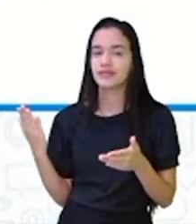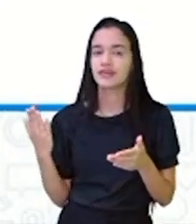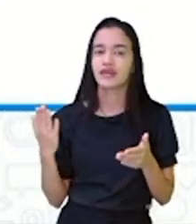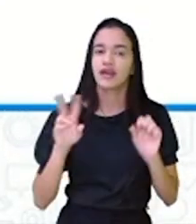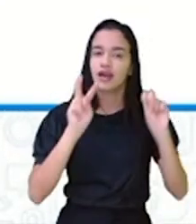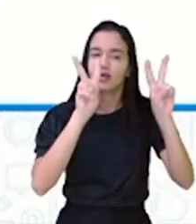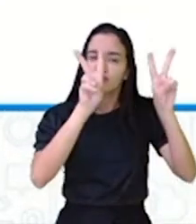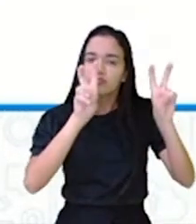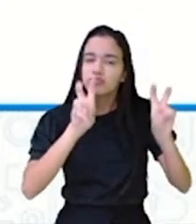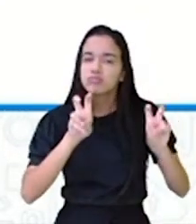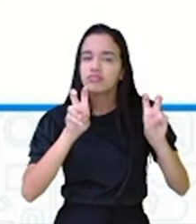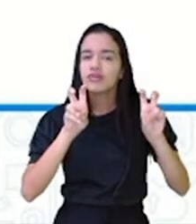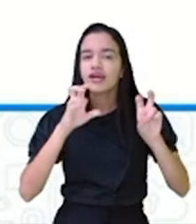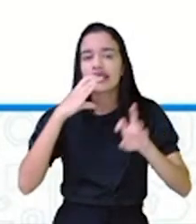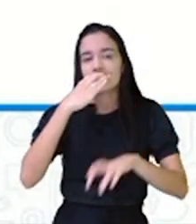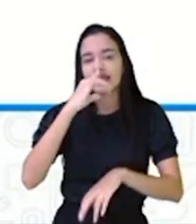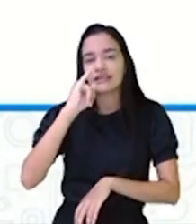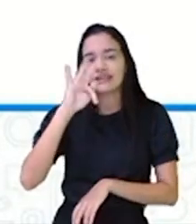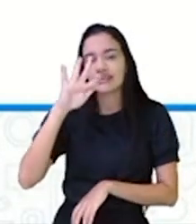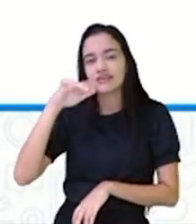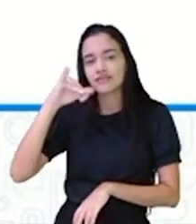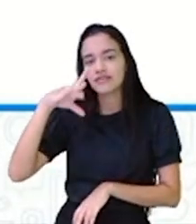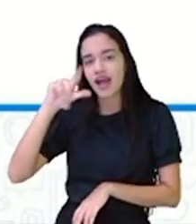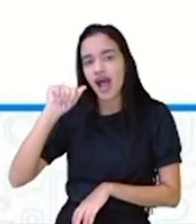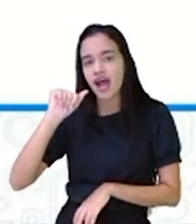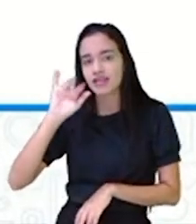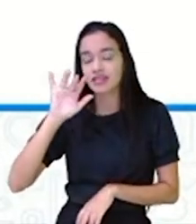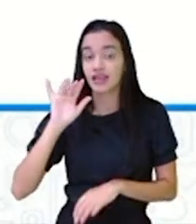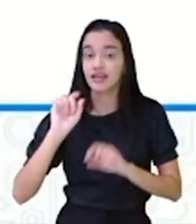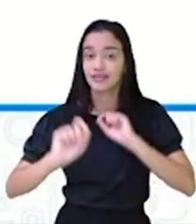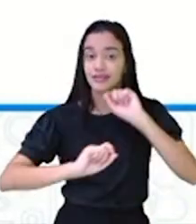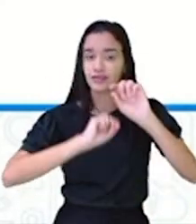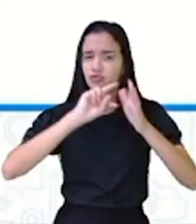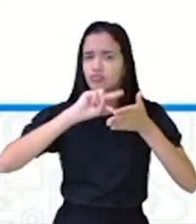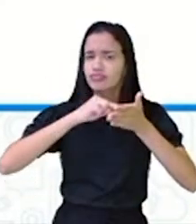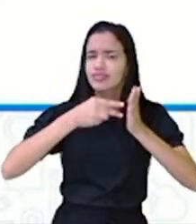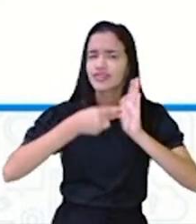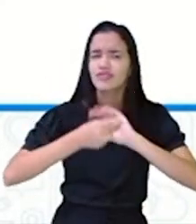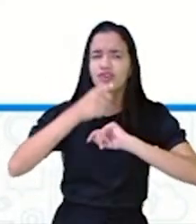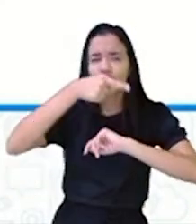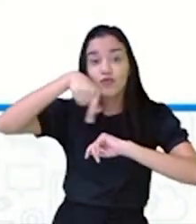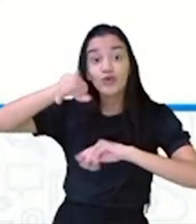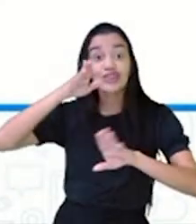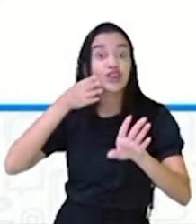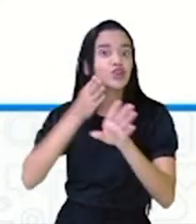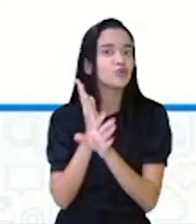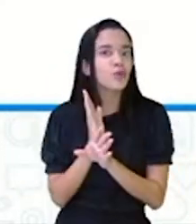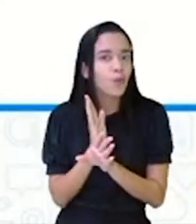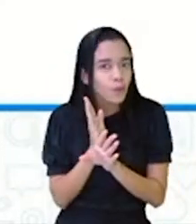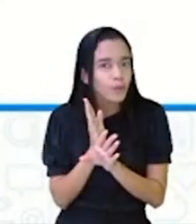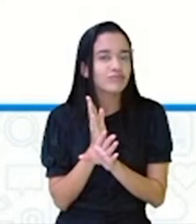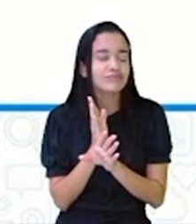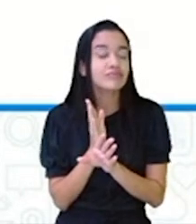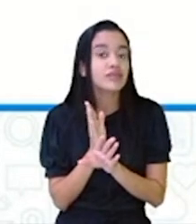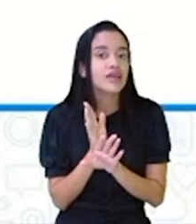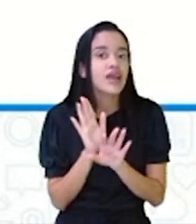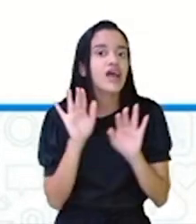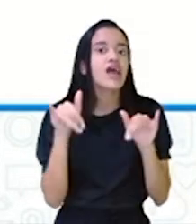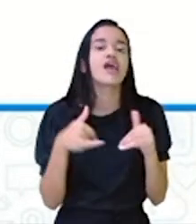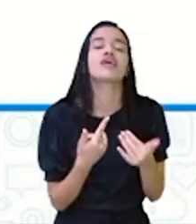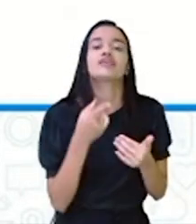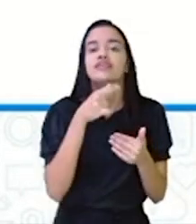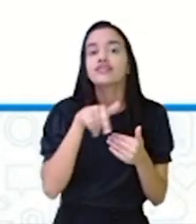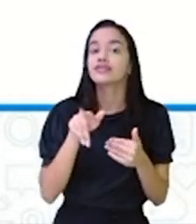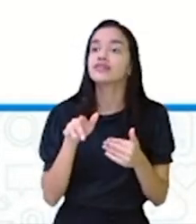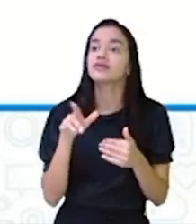cifrada, é um enigma, viu, professora Cátia? É um enigma que eles vão ter que descobrir. Nesse enigma